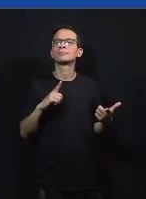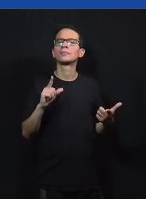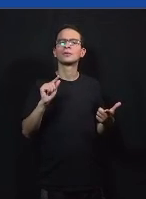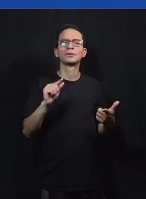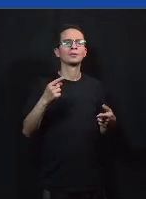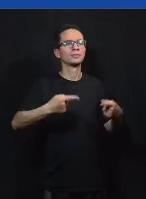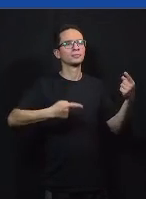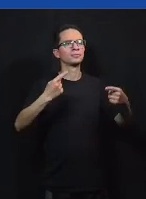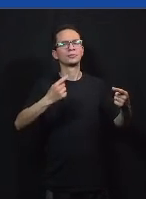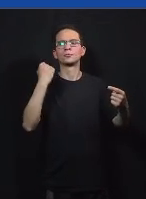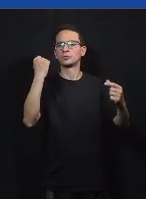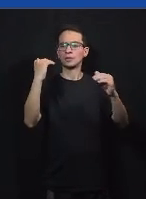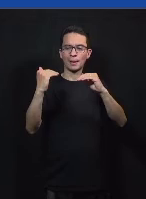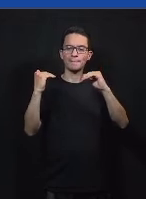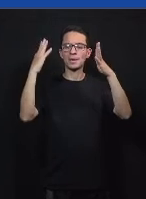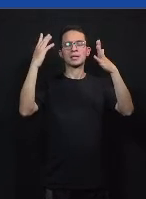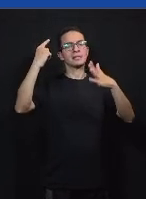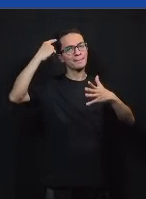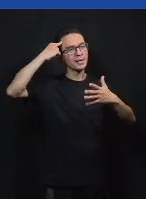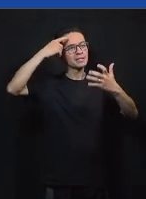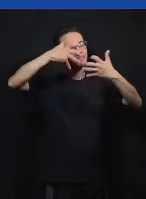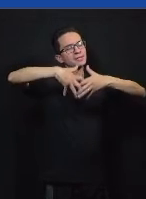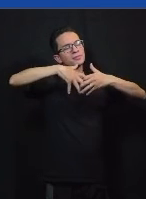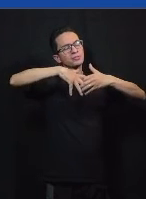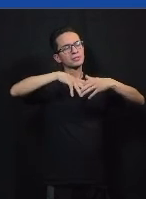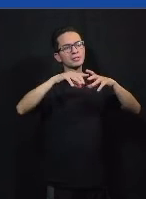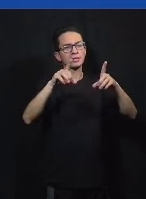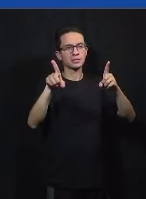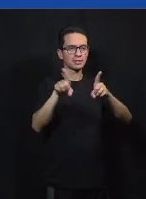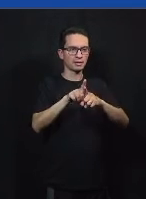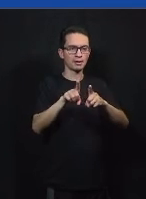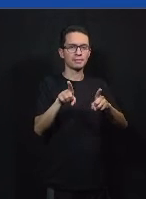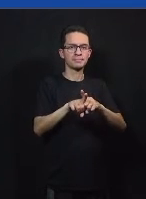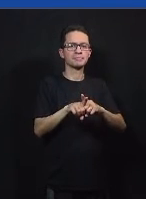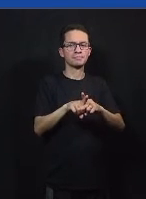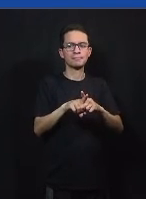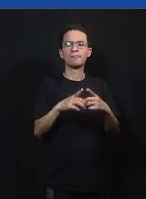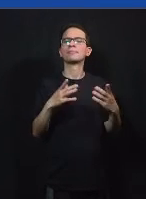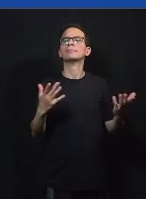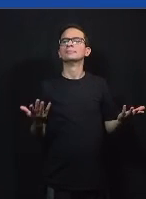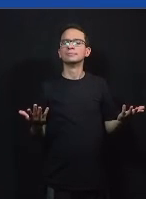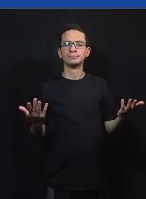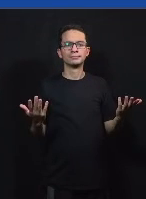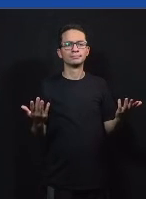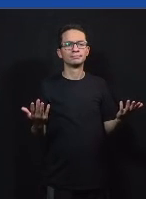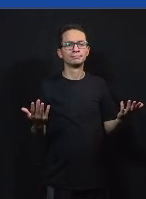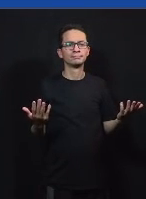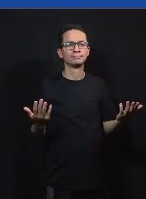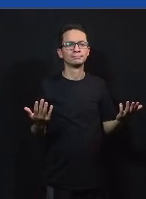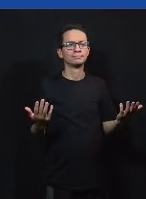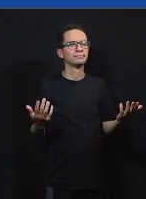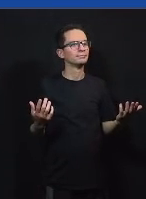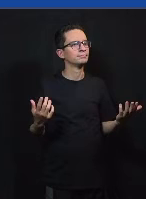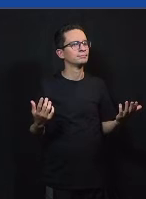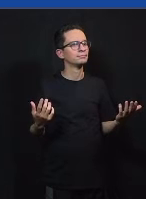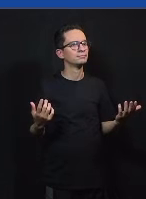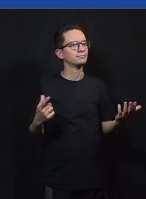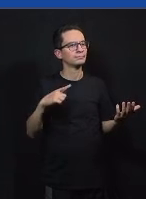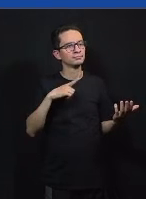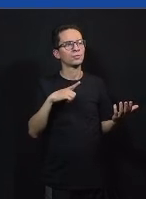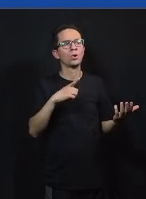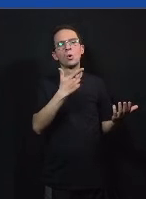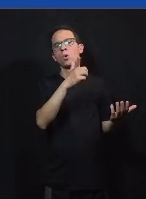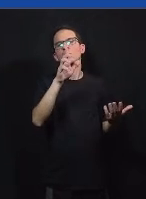fortalece esse pensamento você vê que ambos os lados tem prós tem contras como é que a gente